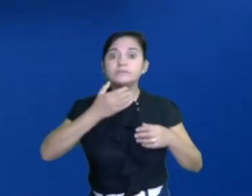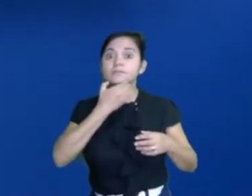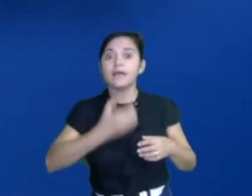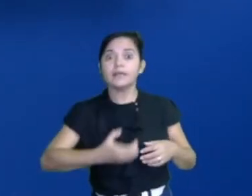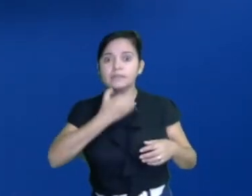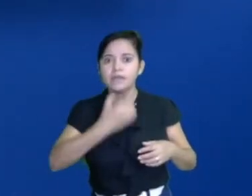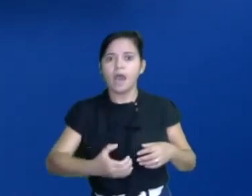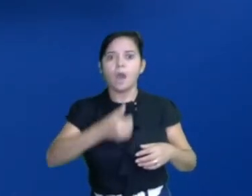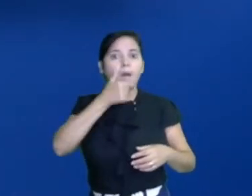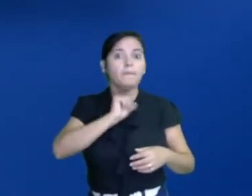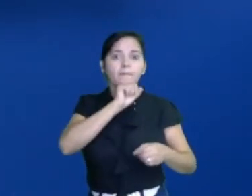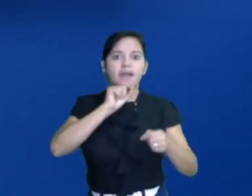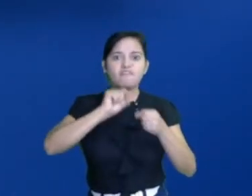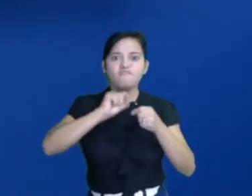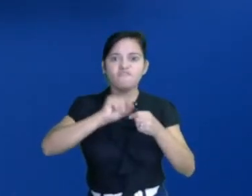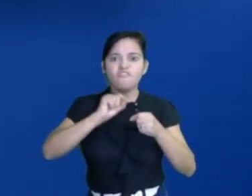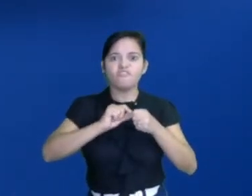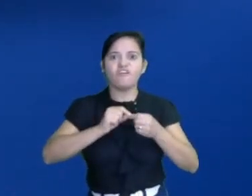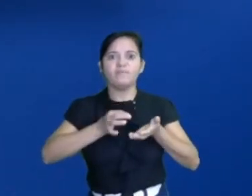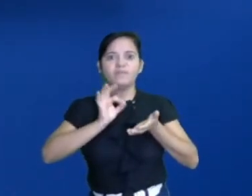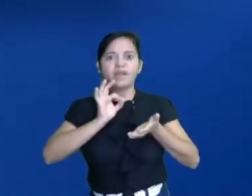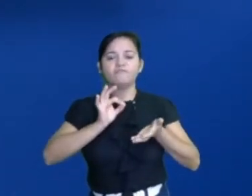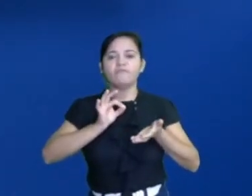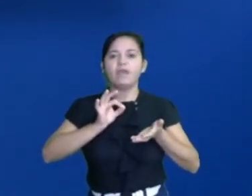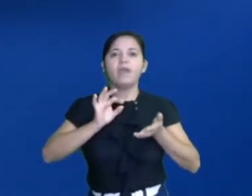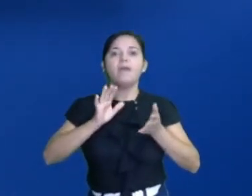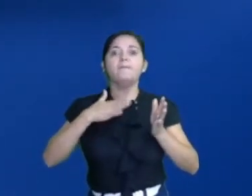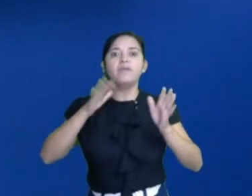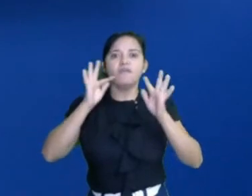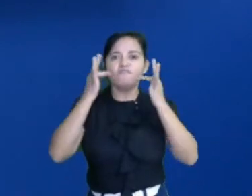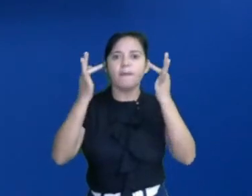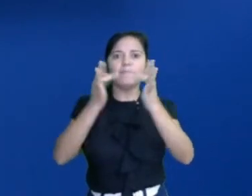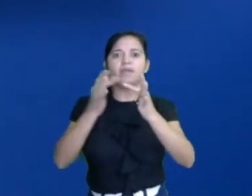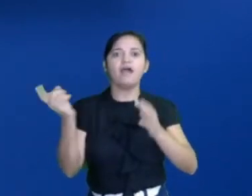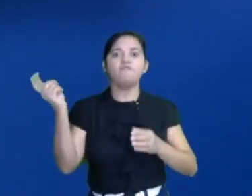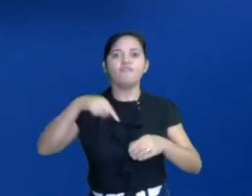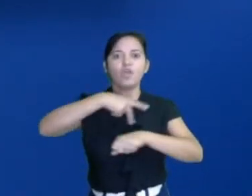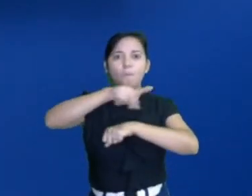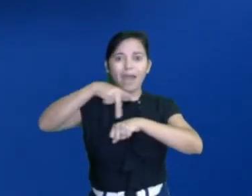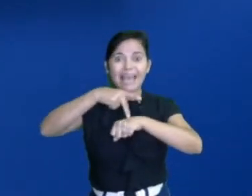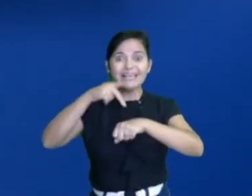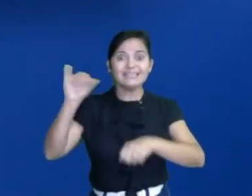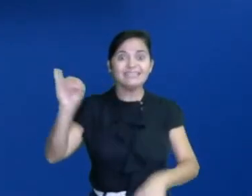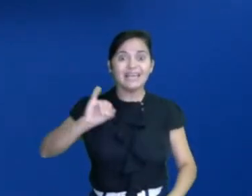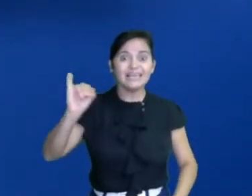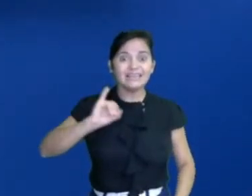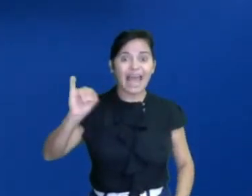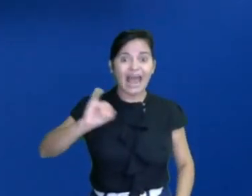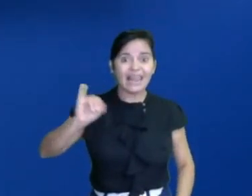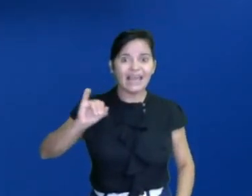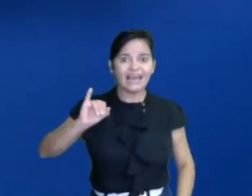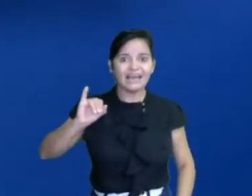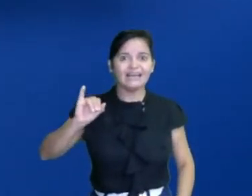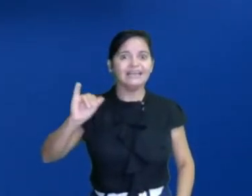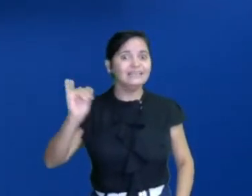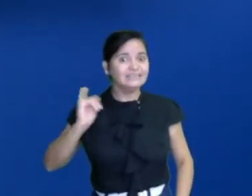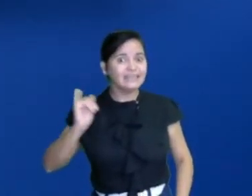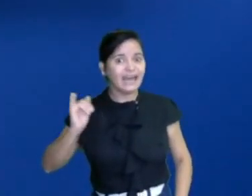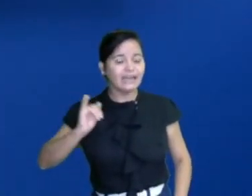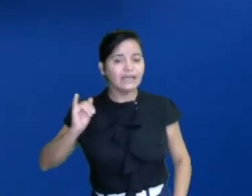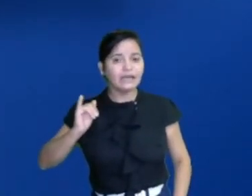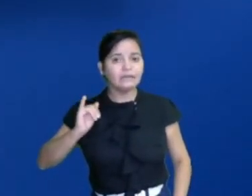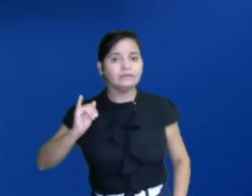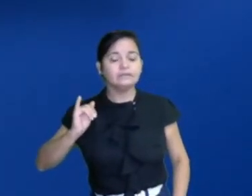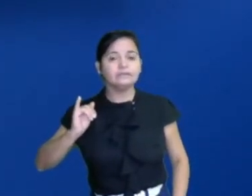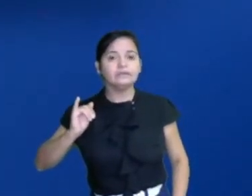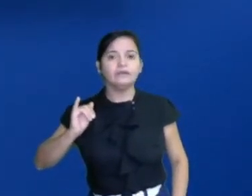Meus familiares vieram da Itália e deixaram essa tradição. Olha aí! Então, por exemplo,